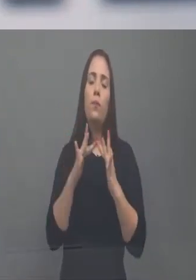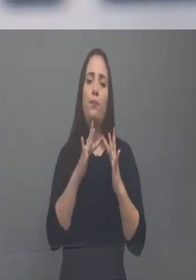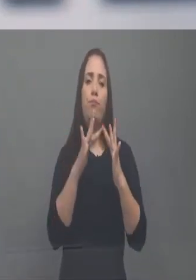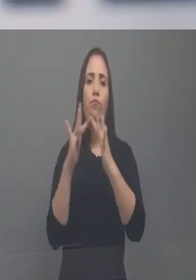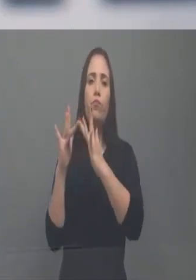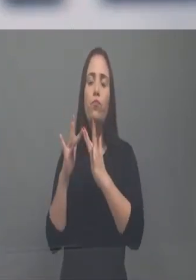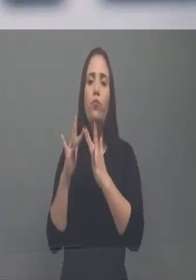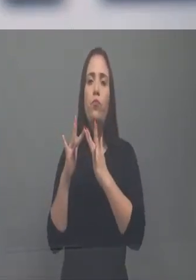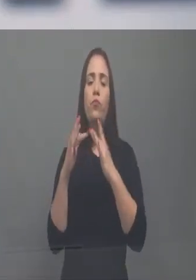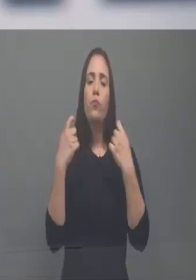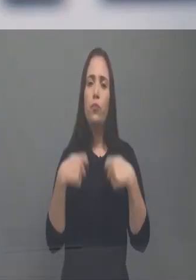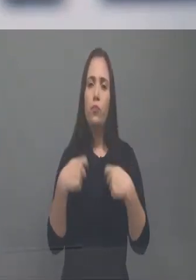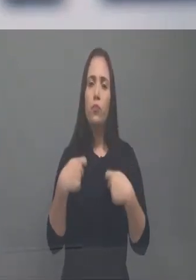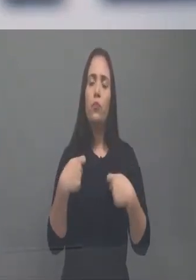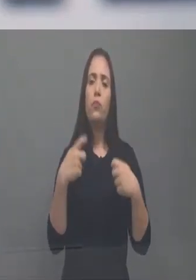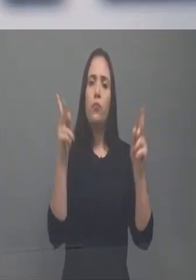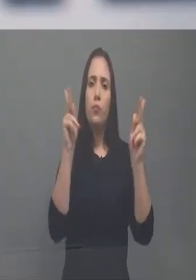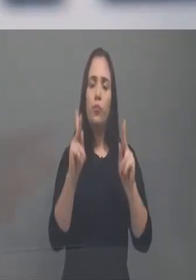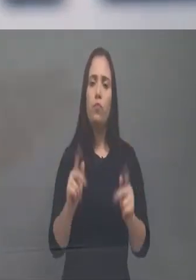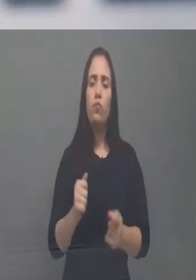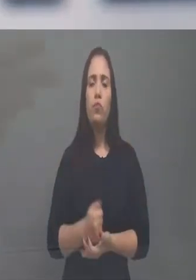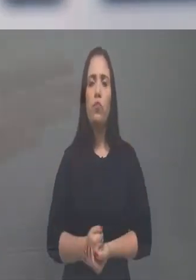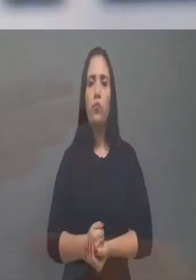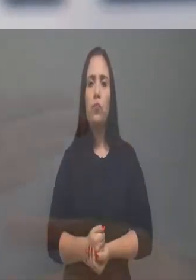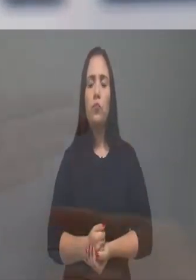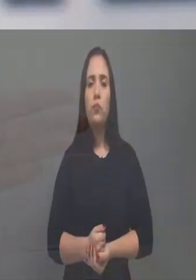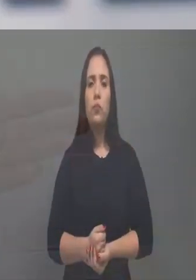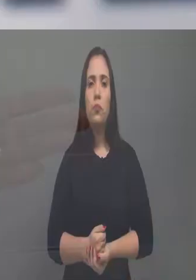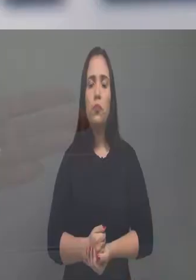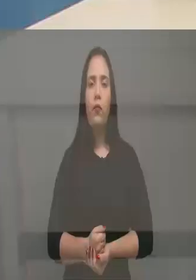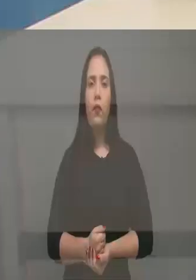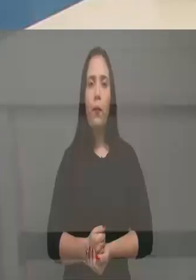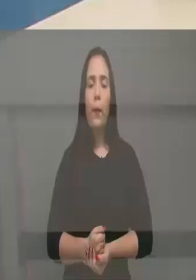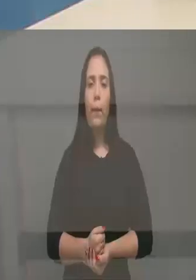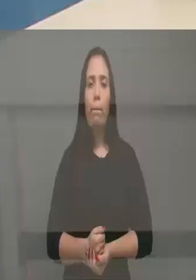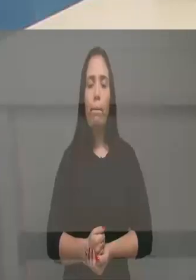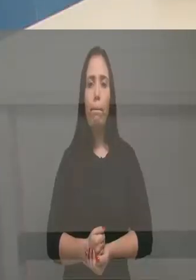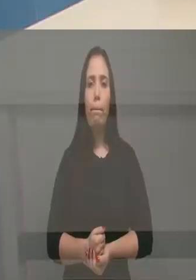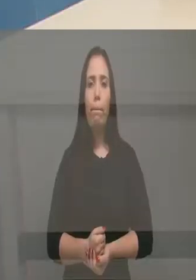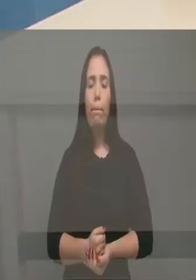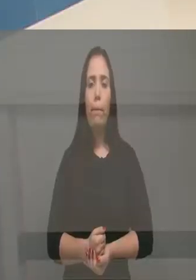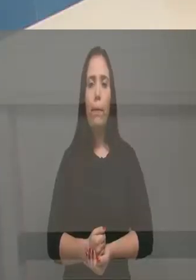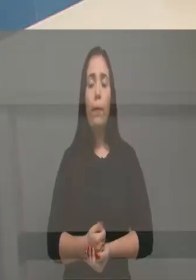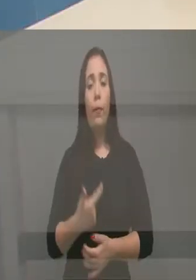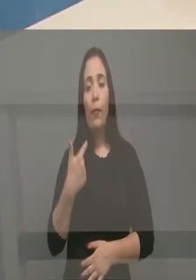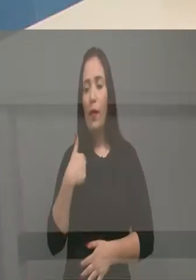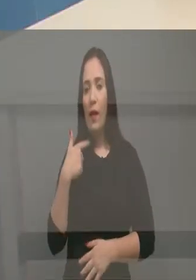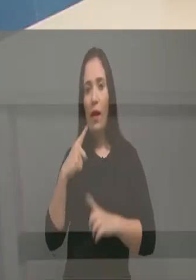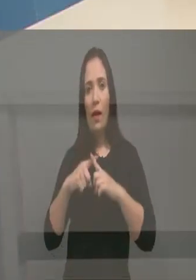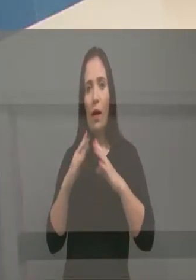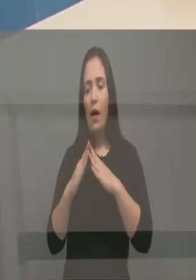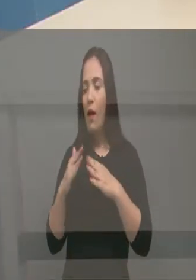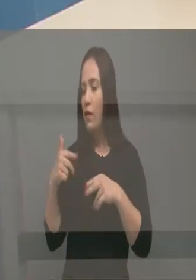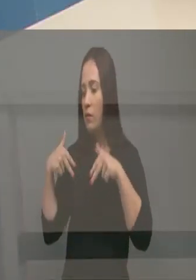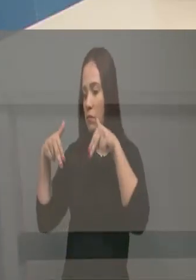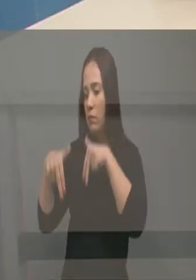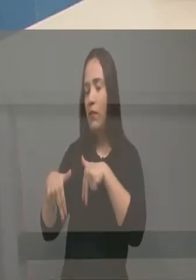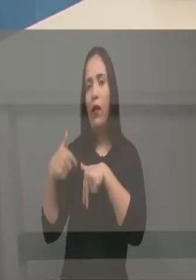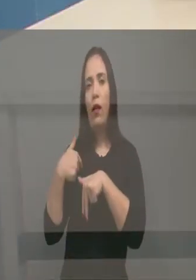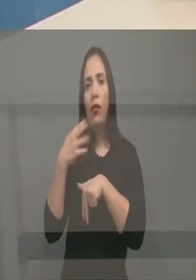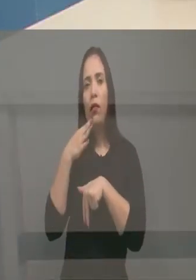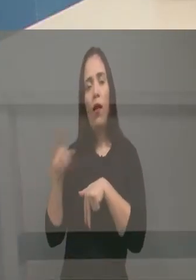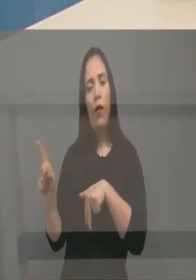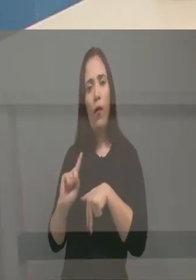está sendo acolhido. E nós temos coisas em comum, né? Com certeza, temos. Eu estou do seu lado na igreja, eu não lhe conheço, você não me conhece, mas eu